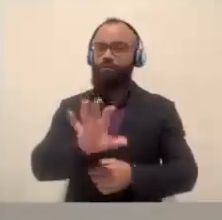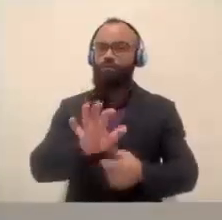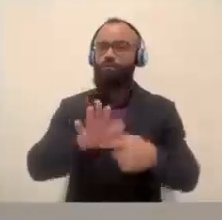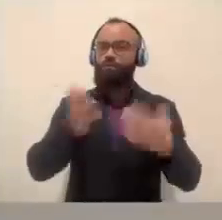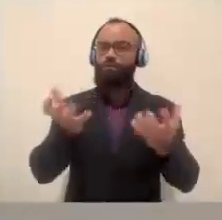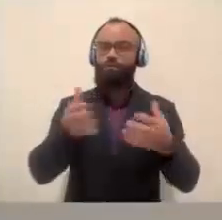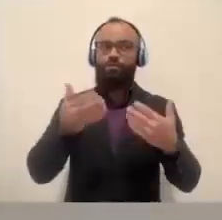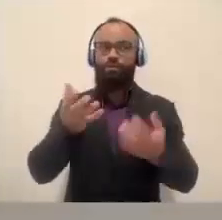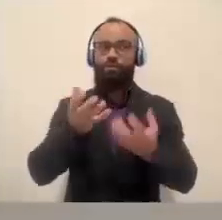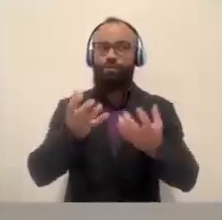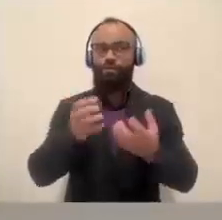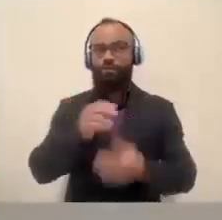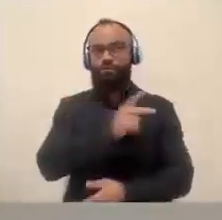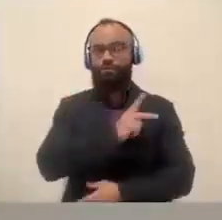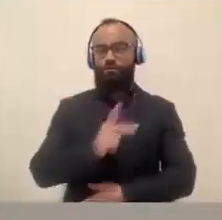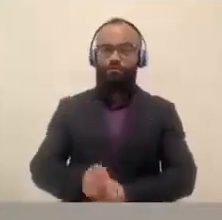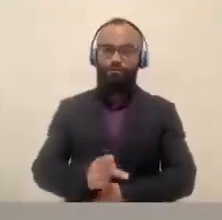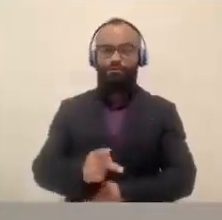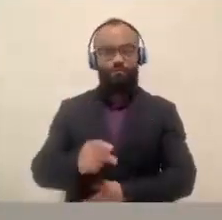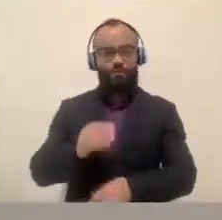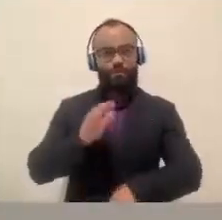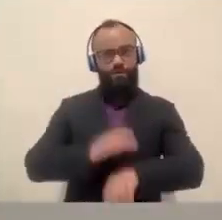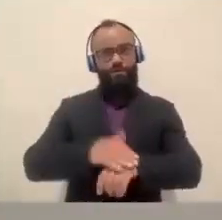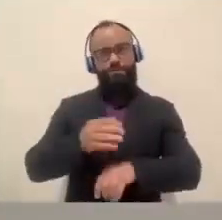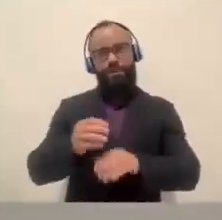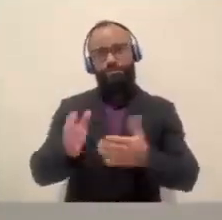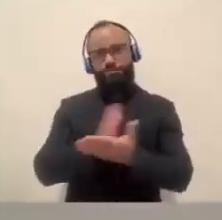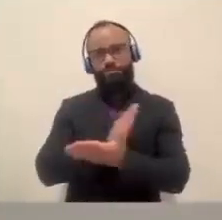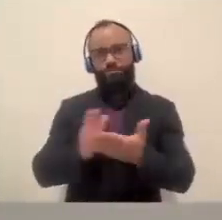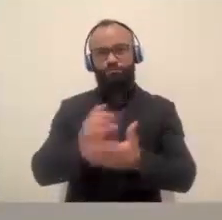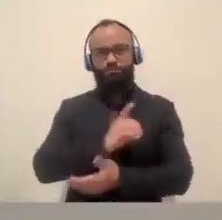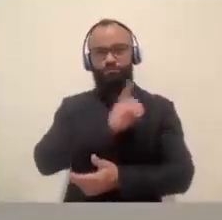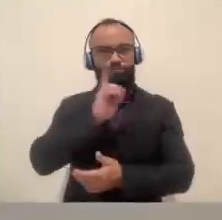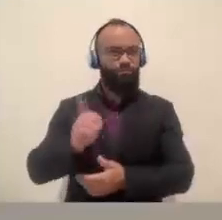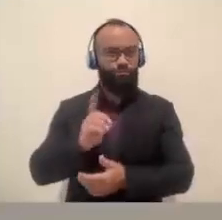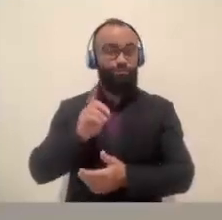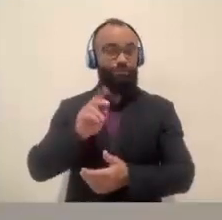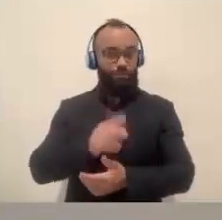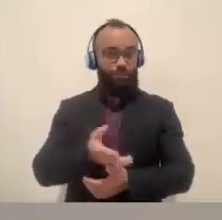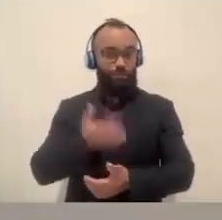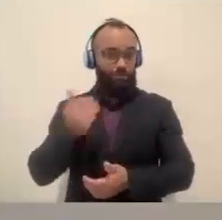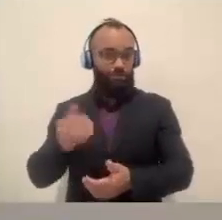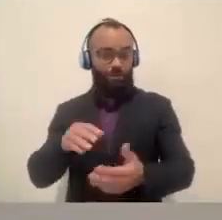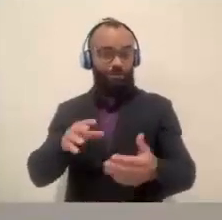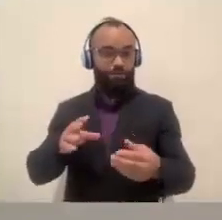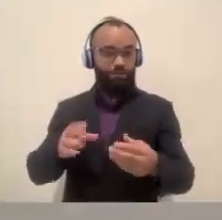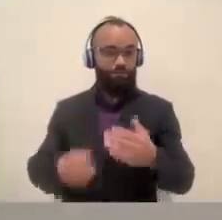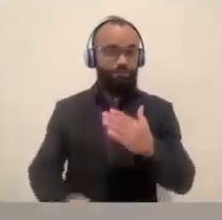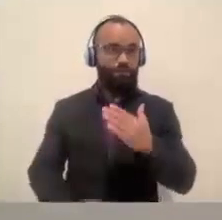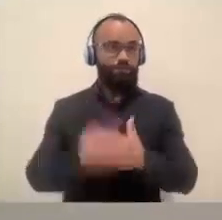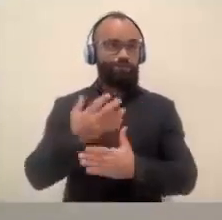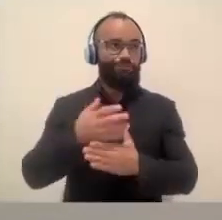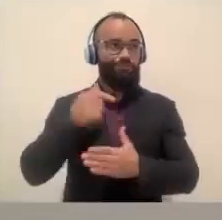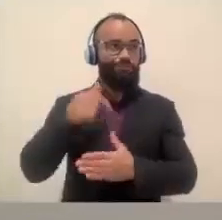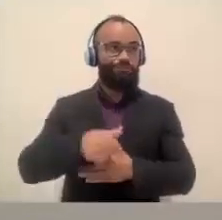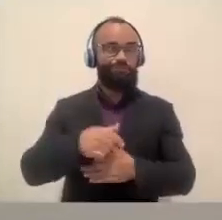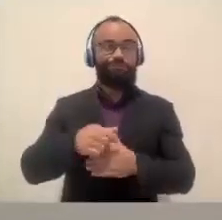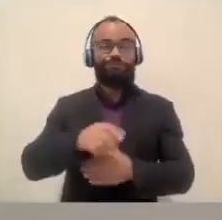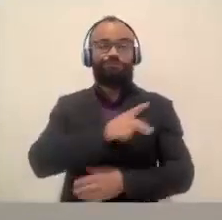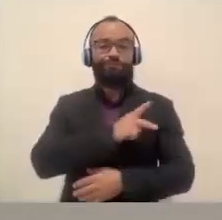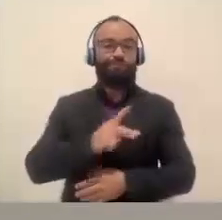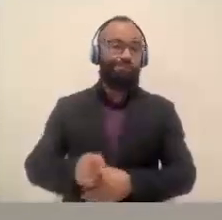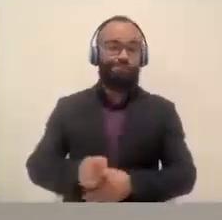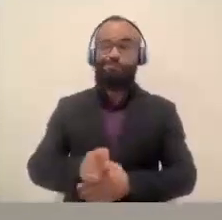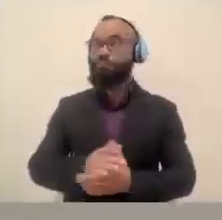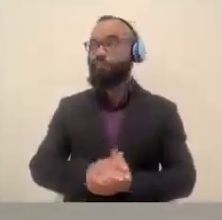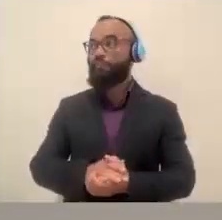se eu tenho mais uns dias aí, vamos realmente implantar, aí na presidência, quero dizer, vamos